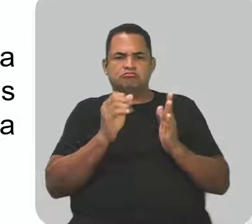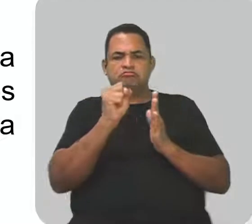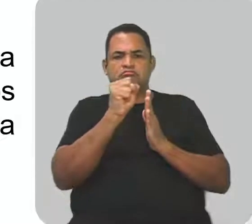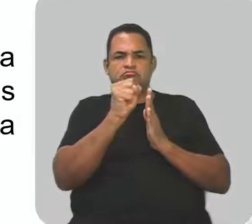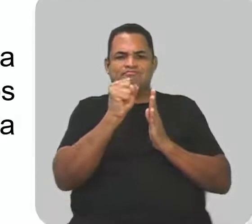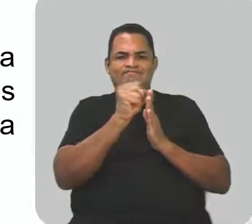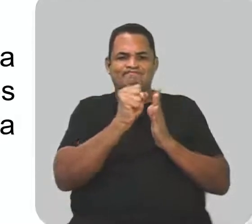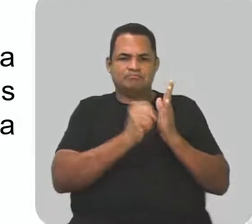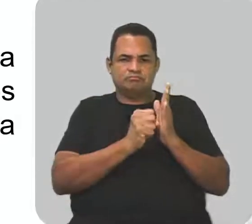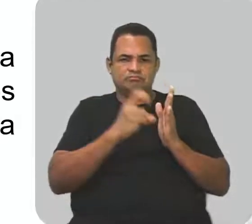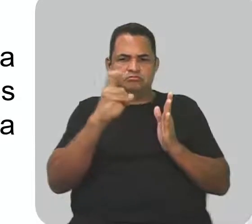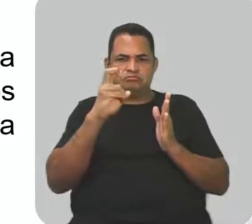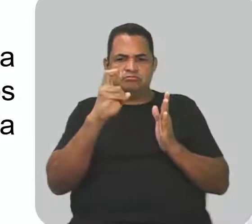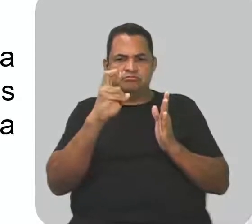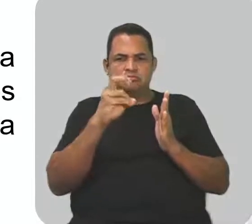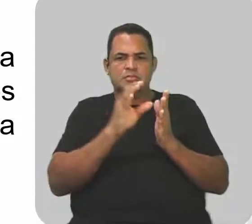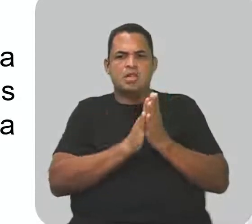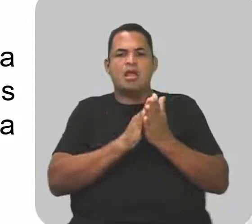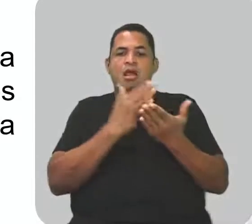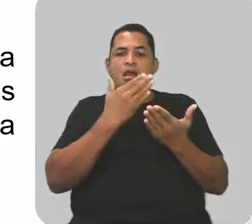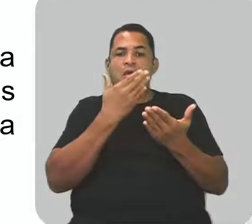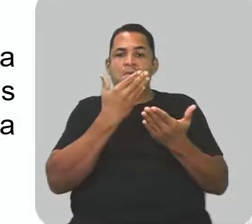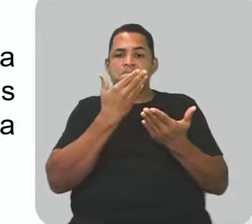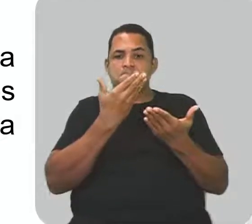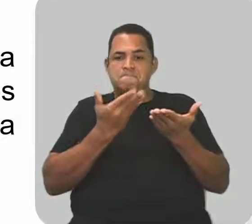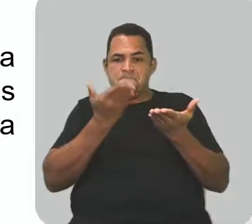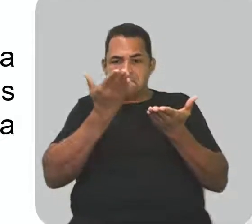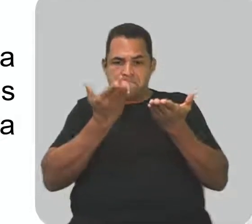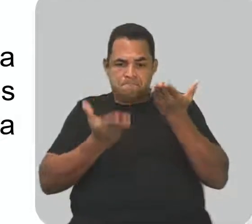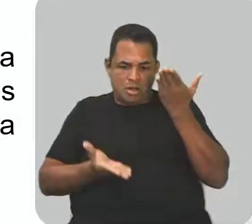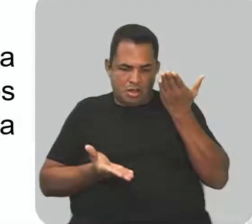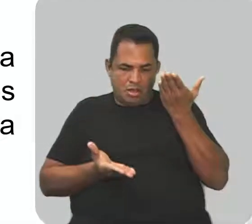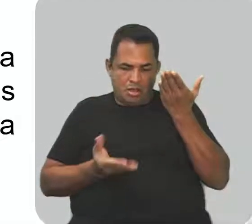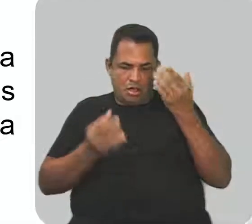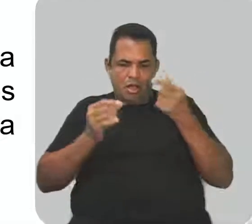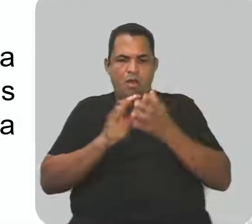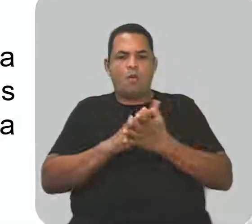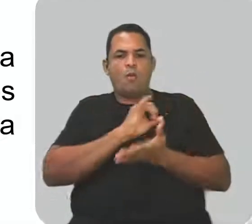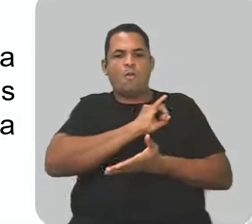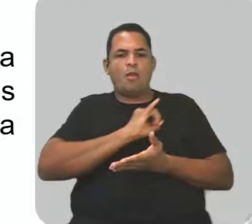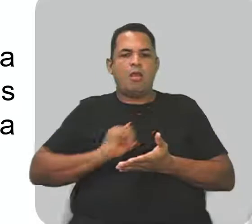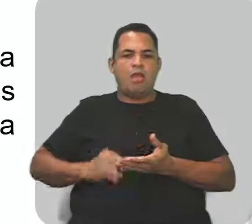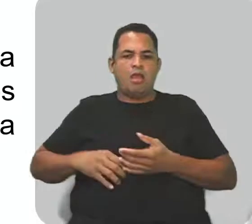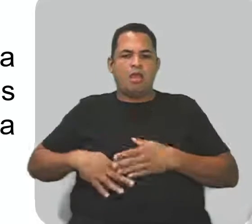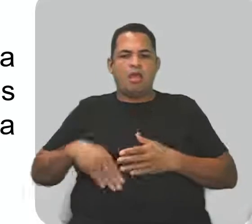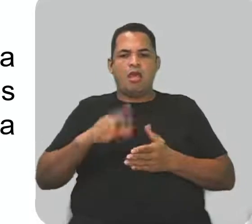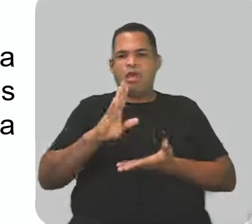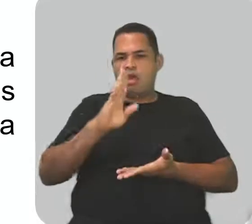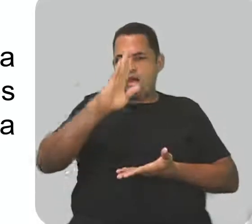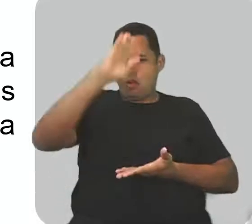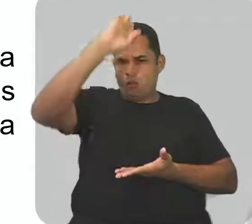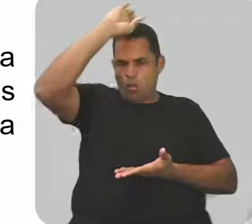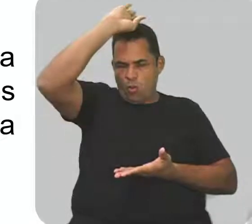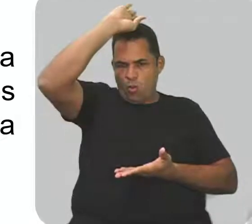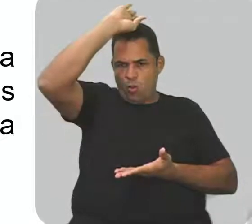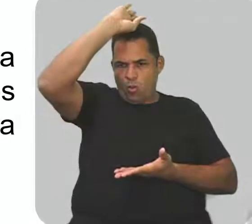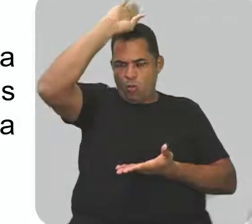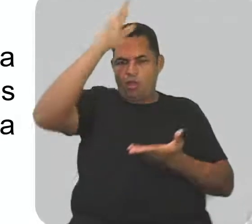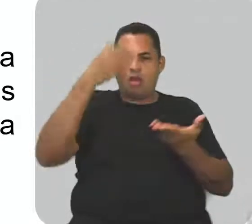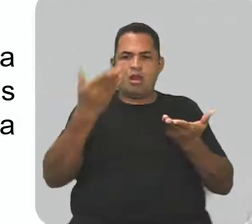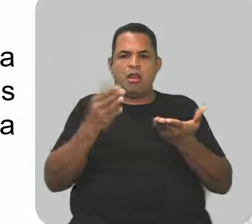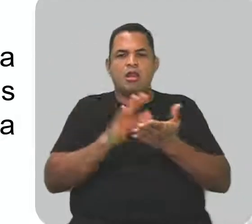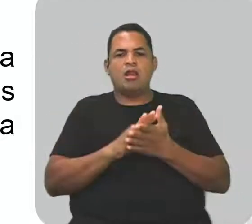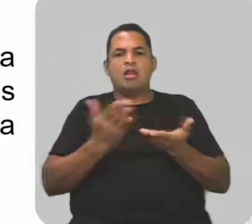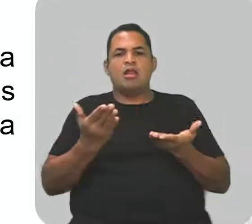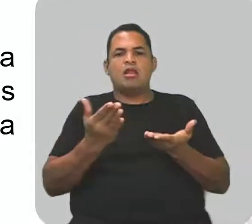V, com a queda do Império Romano, até mais ou menos a fundação do feudalismo. Então, a